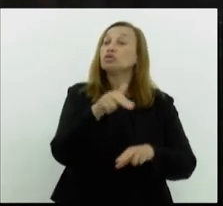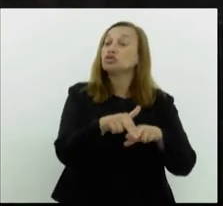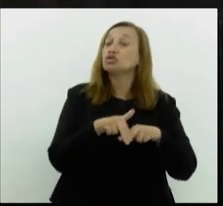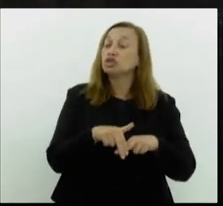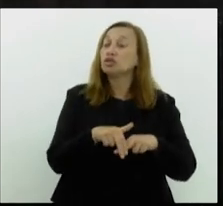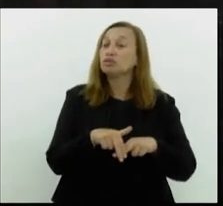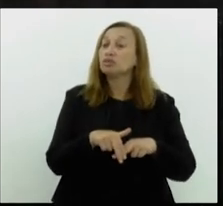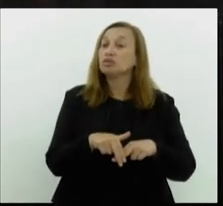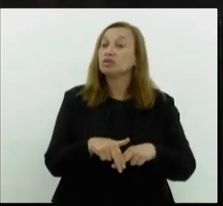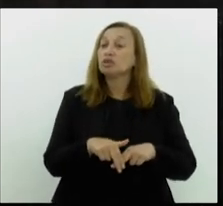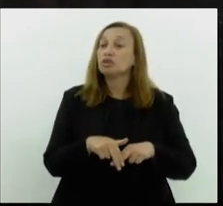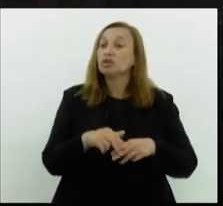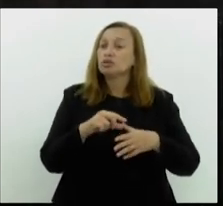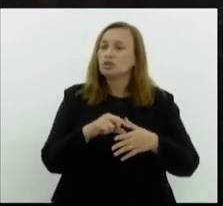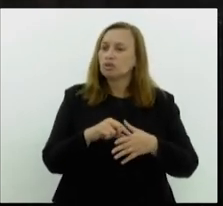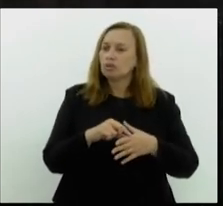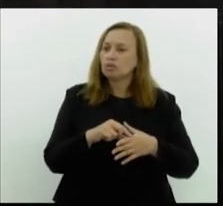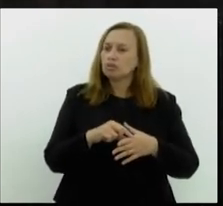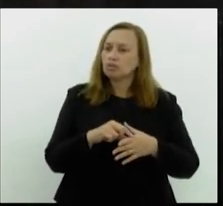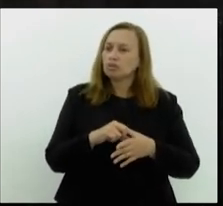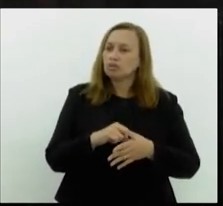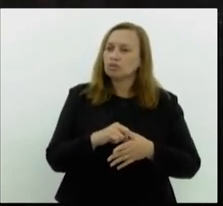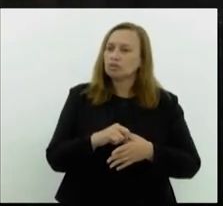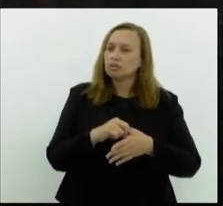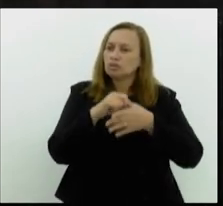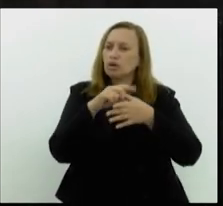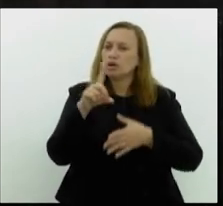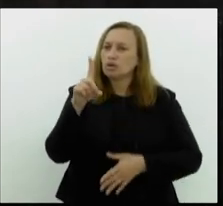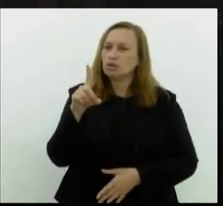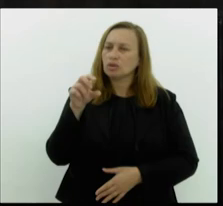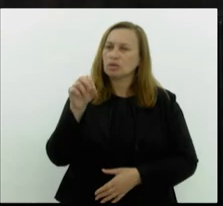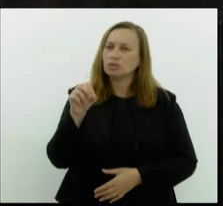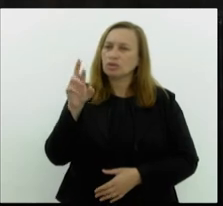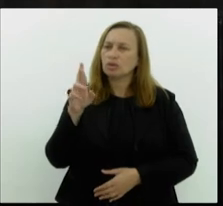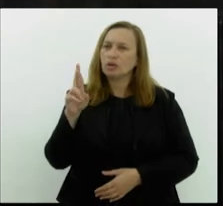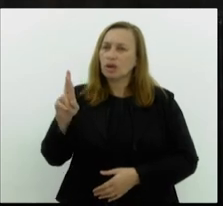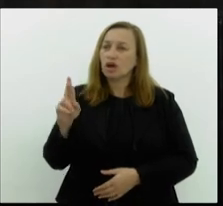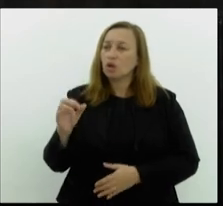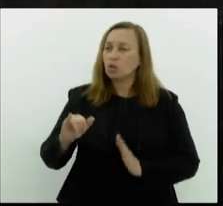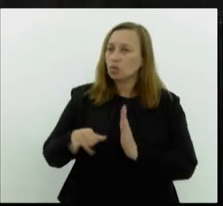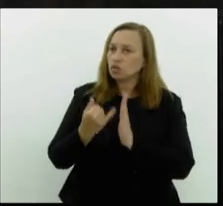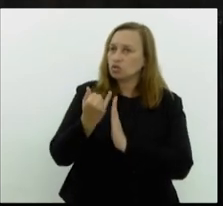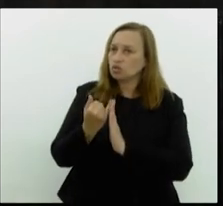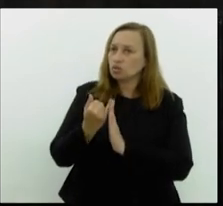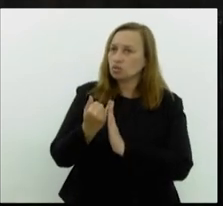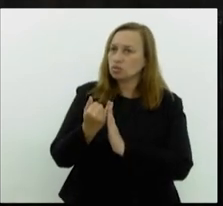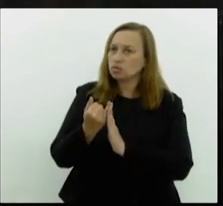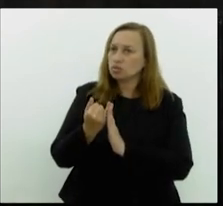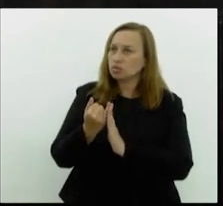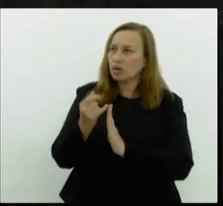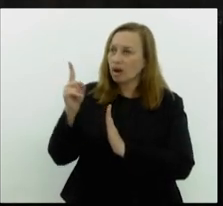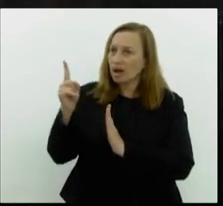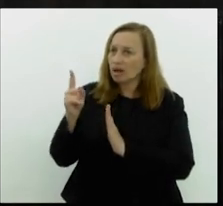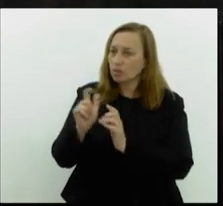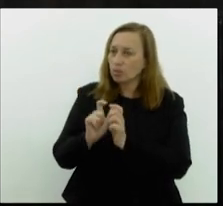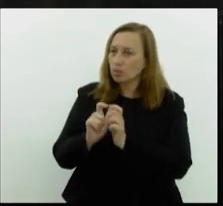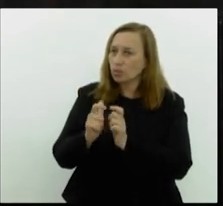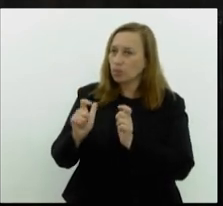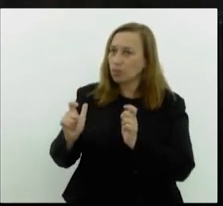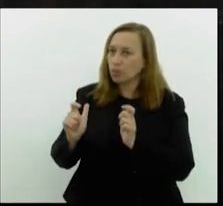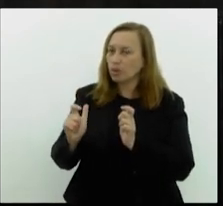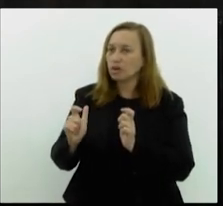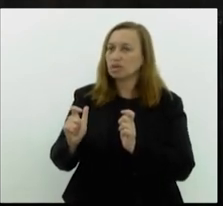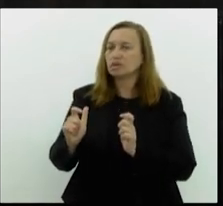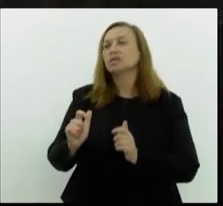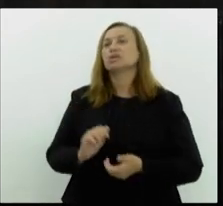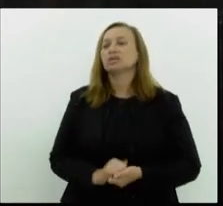ascendente é porque o juro está alto lá. E quem tem dinheiro, aquele capital volátil, que a gente chama de